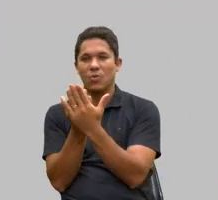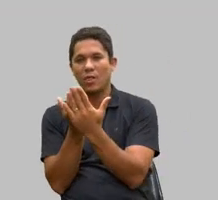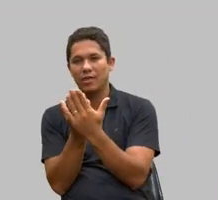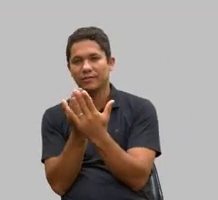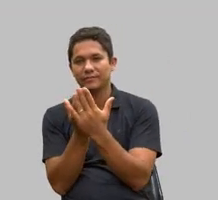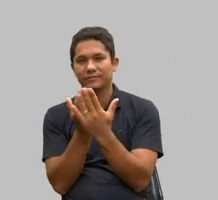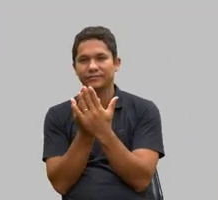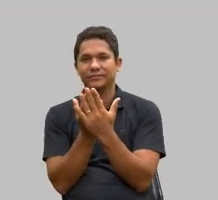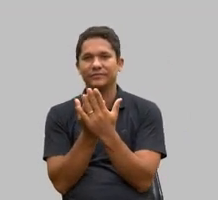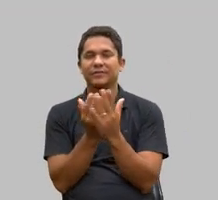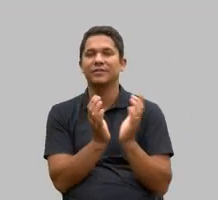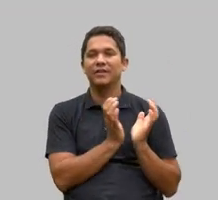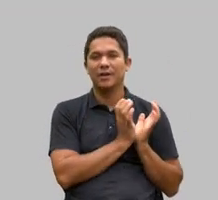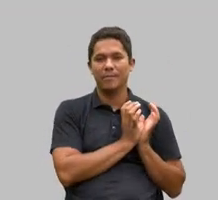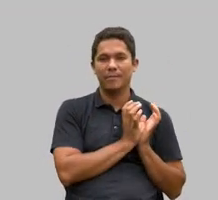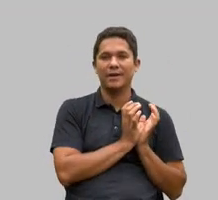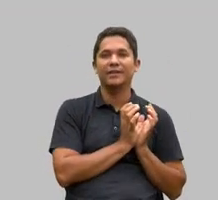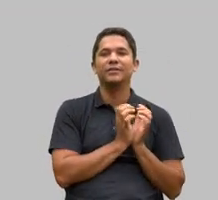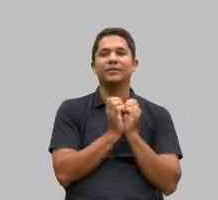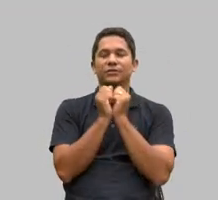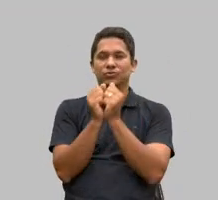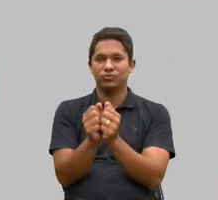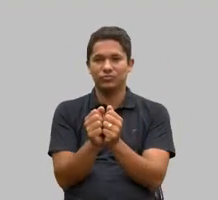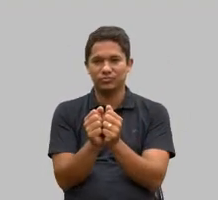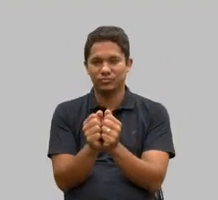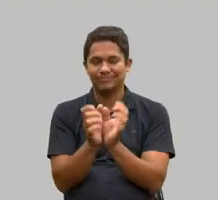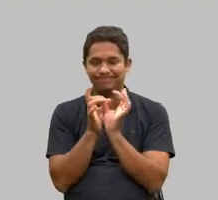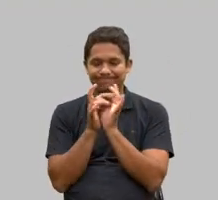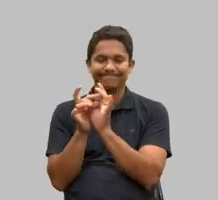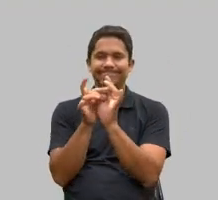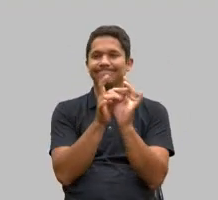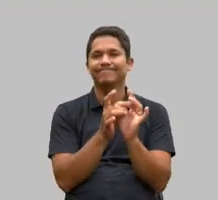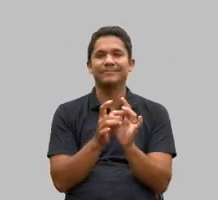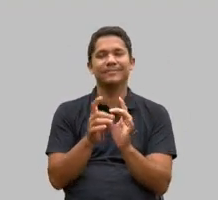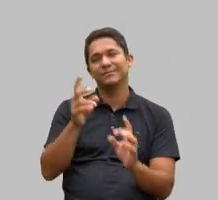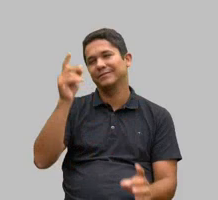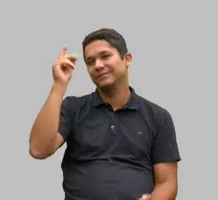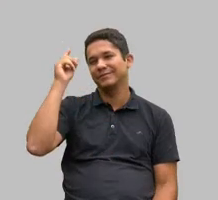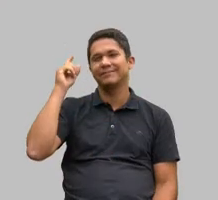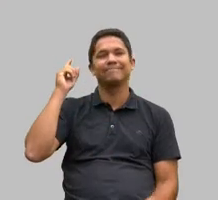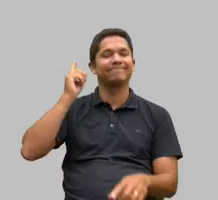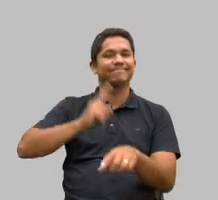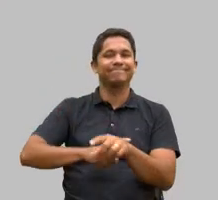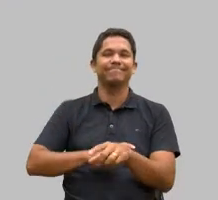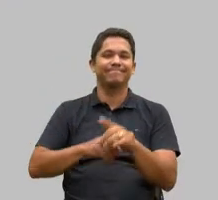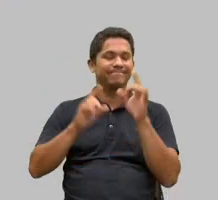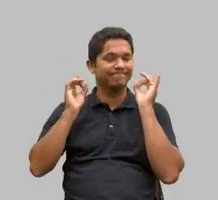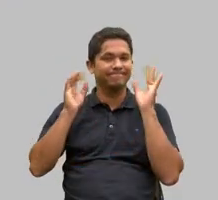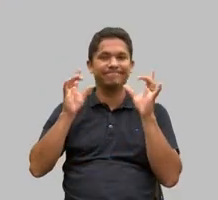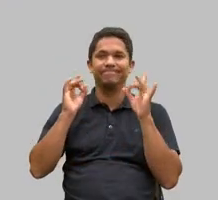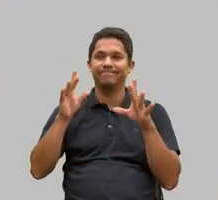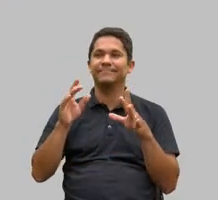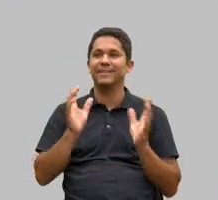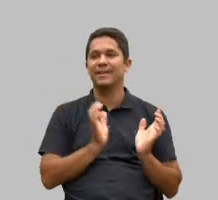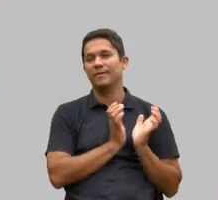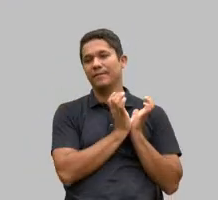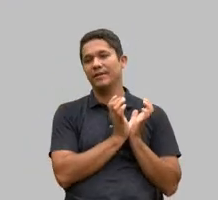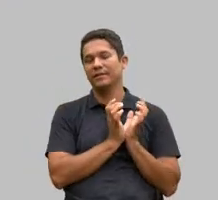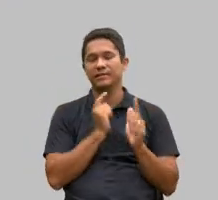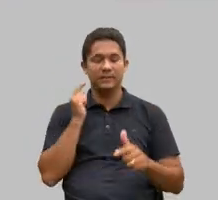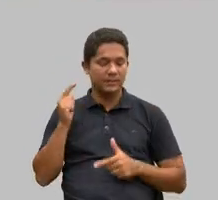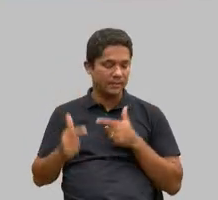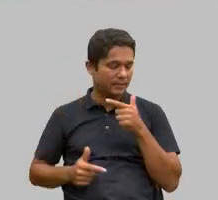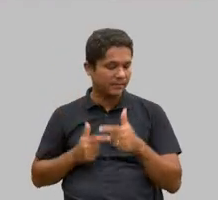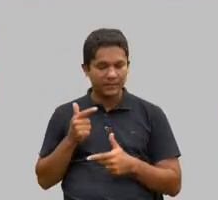a PAI tem que estar de mãos dada porque foi o melhor tempo da PAI viu gente a gente trabalhava muito